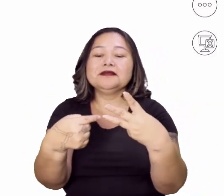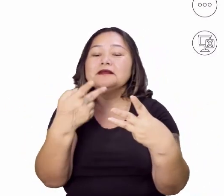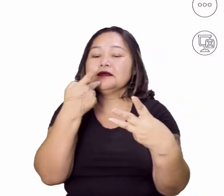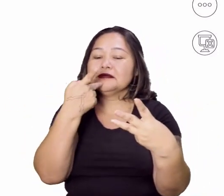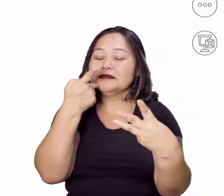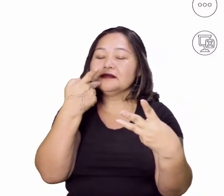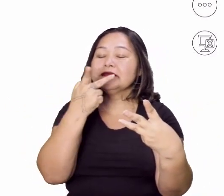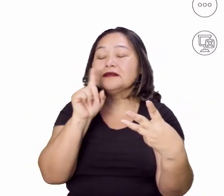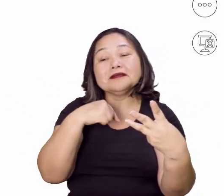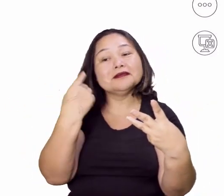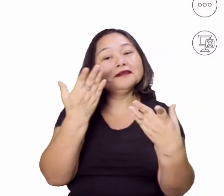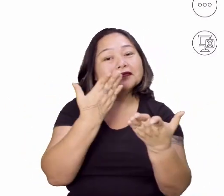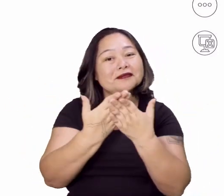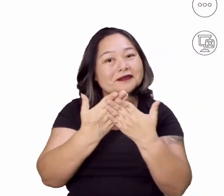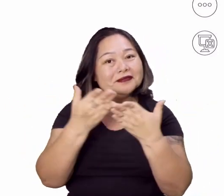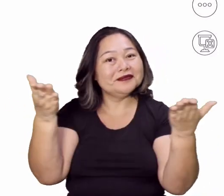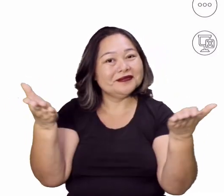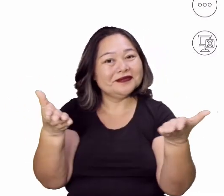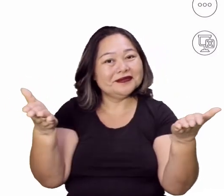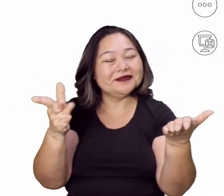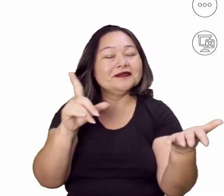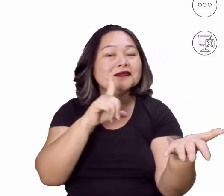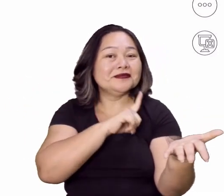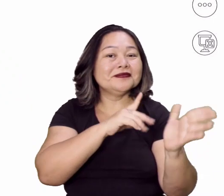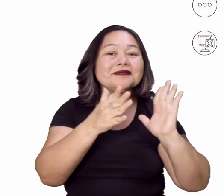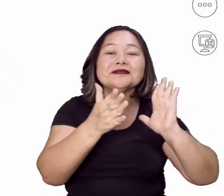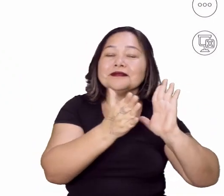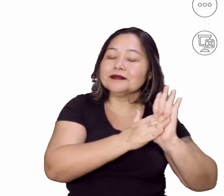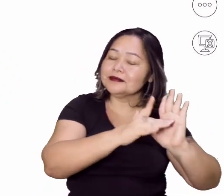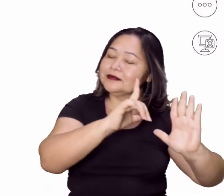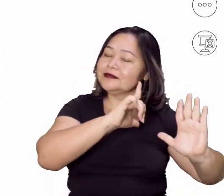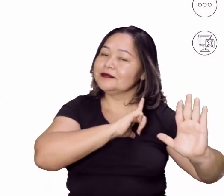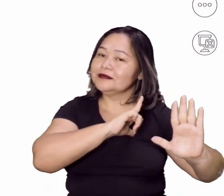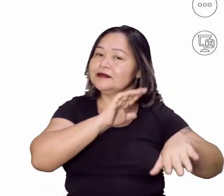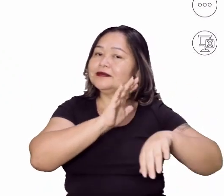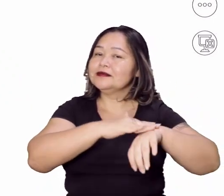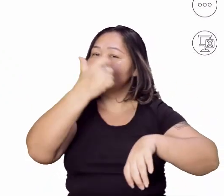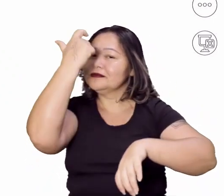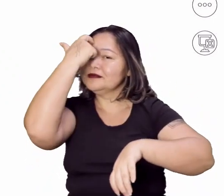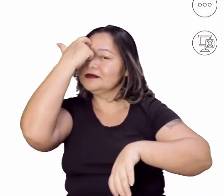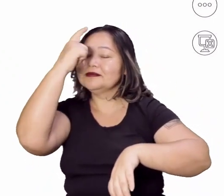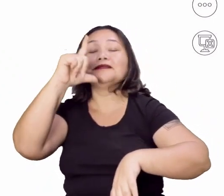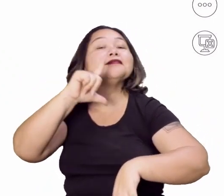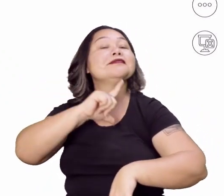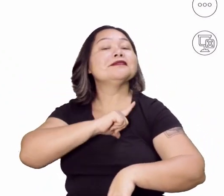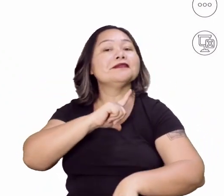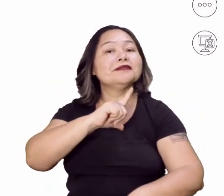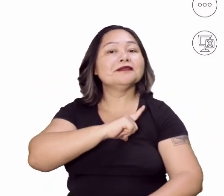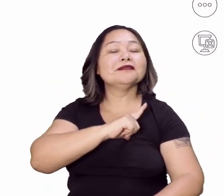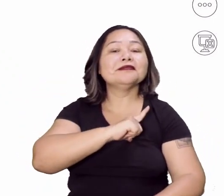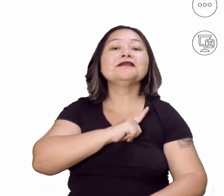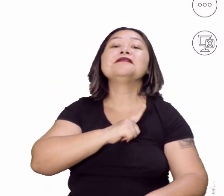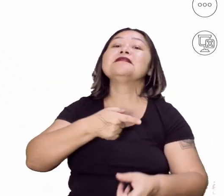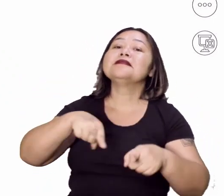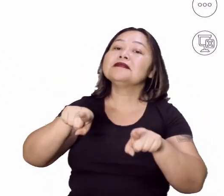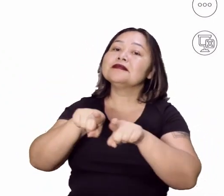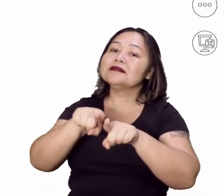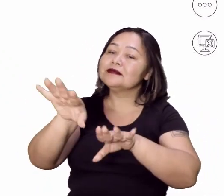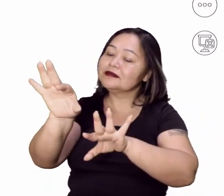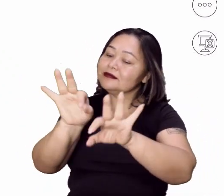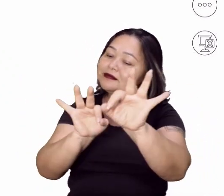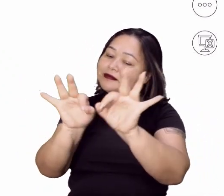falou na nossa aula de hoje. Tem que ter proposta, tem que ter ideologia, né? E tem que ter